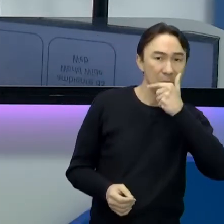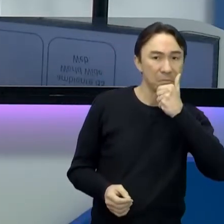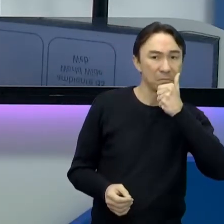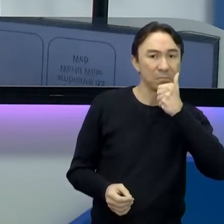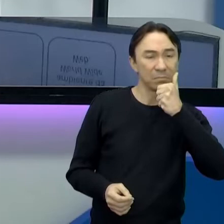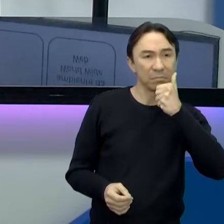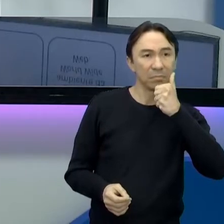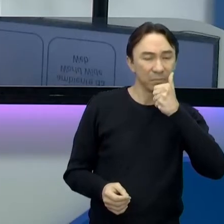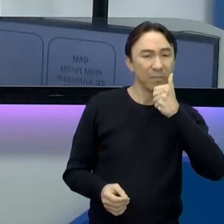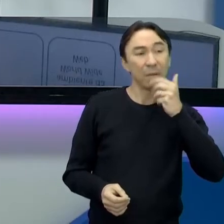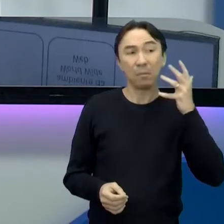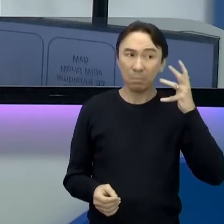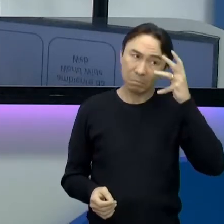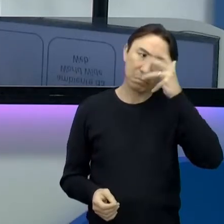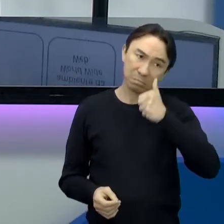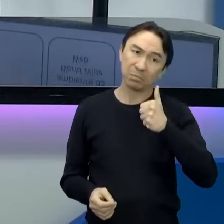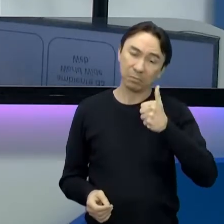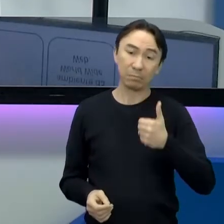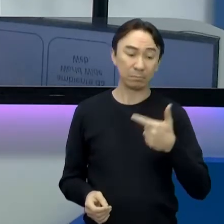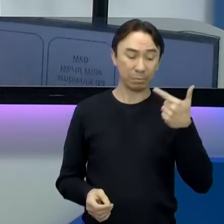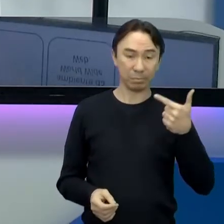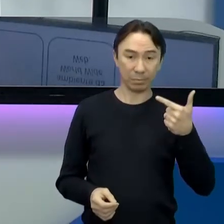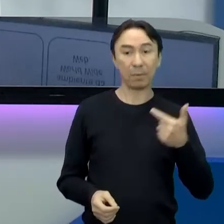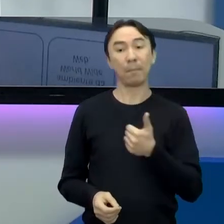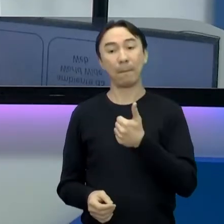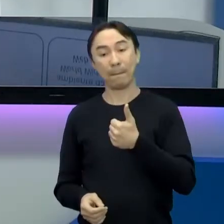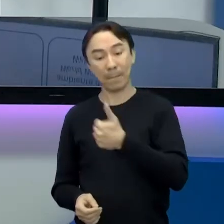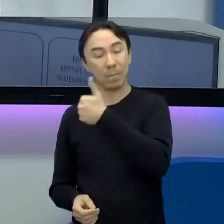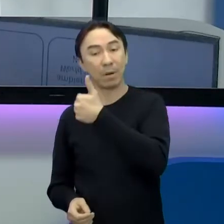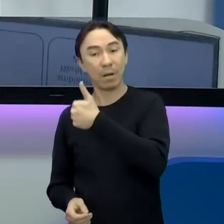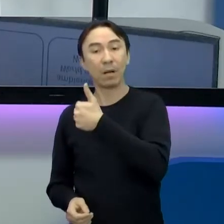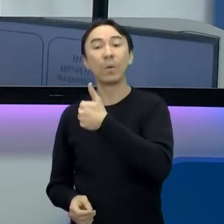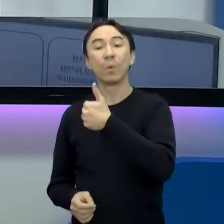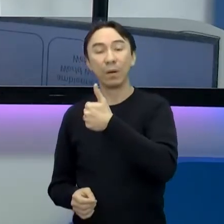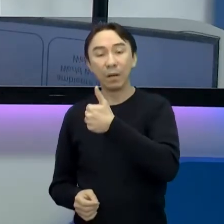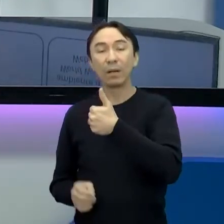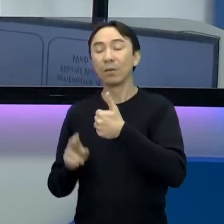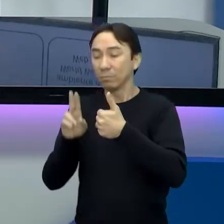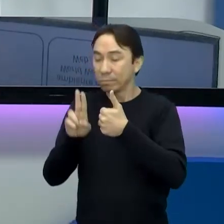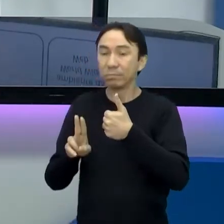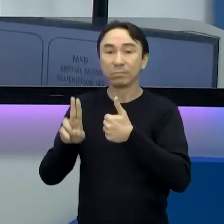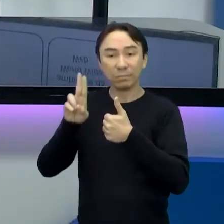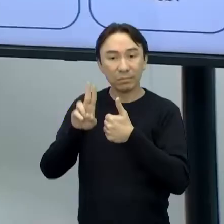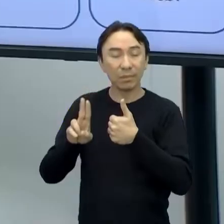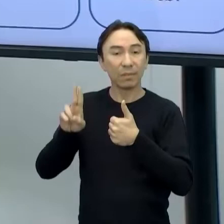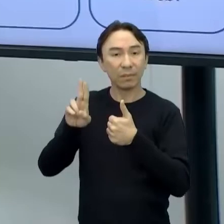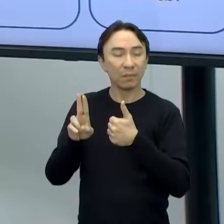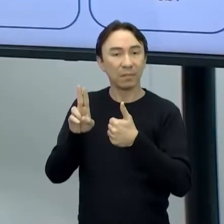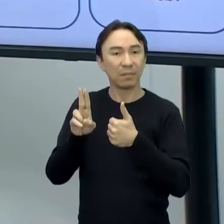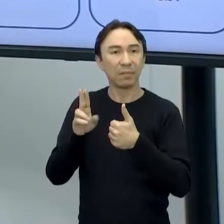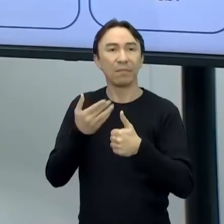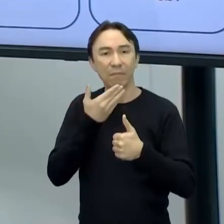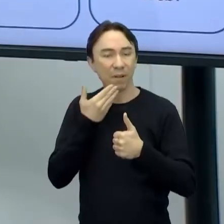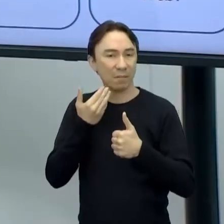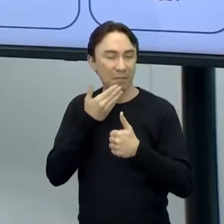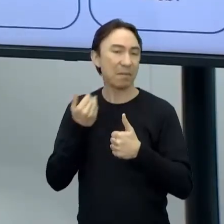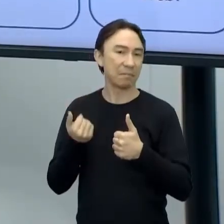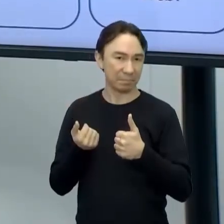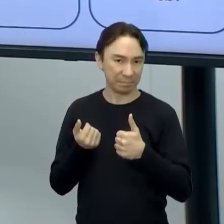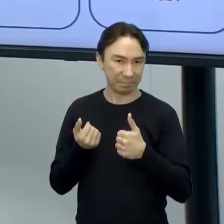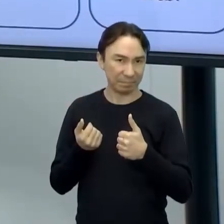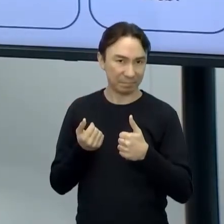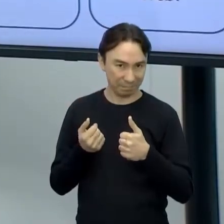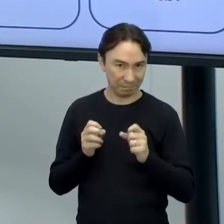segundo... a beleza tem segundo plano. O primeiro é a utilidade. O primeiro é a questão da funcionabilidade.